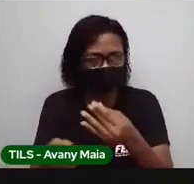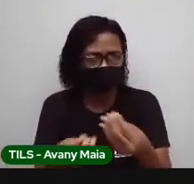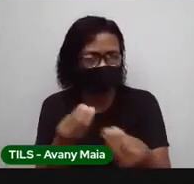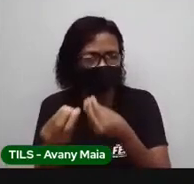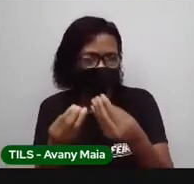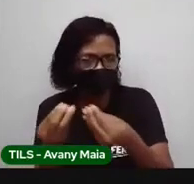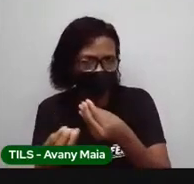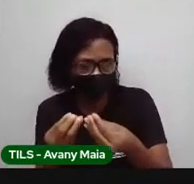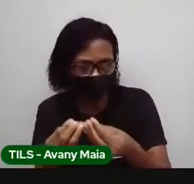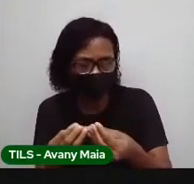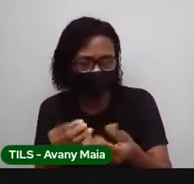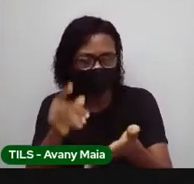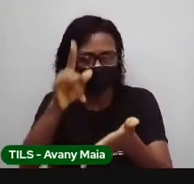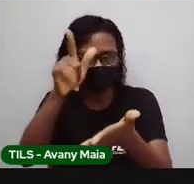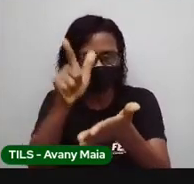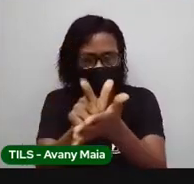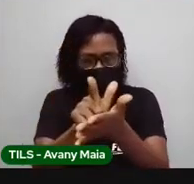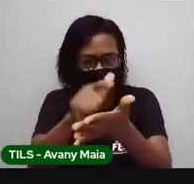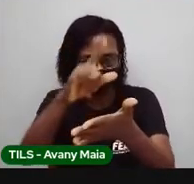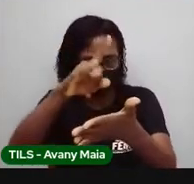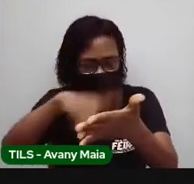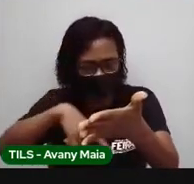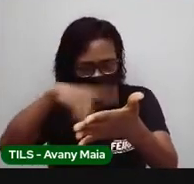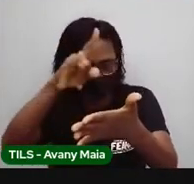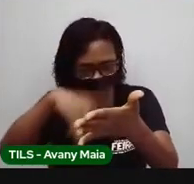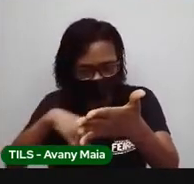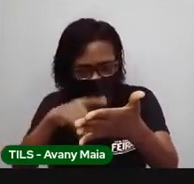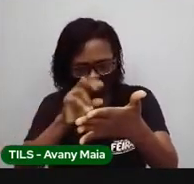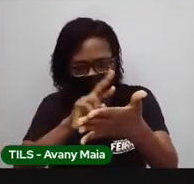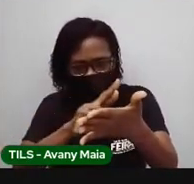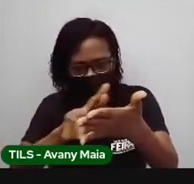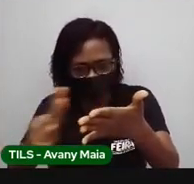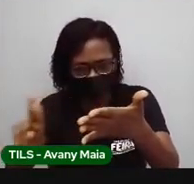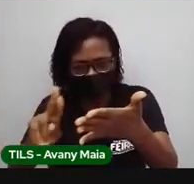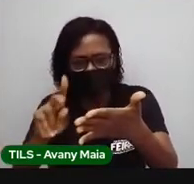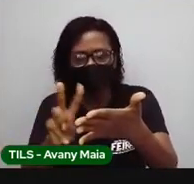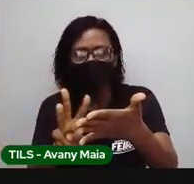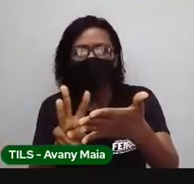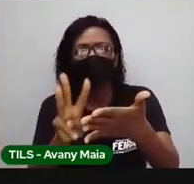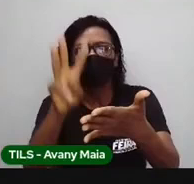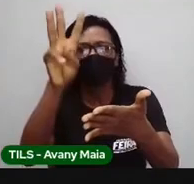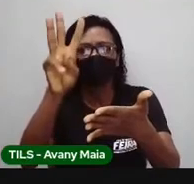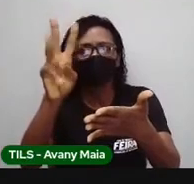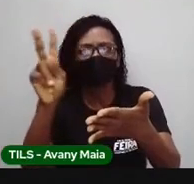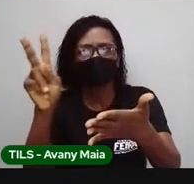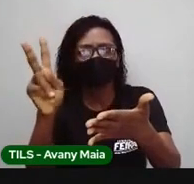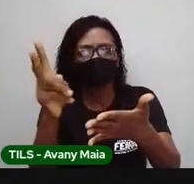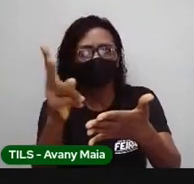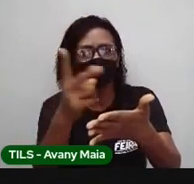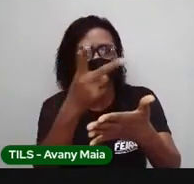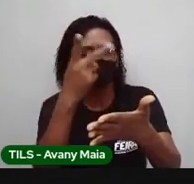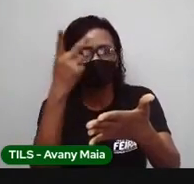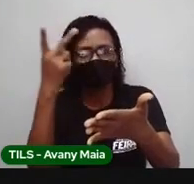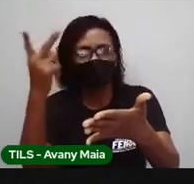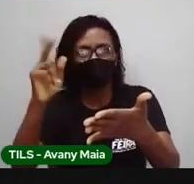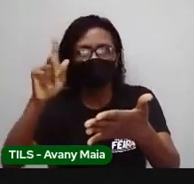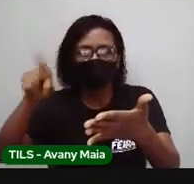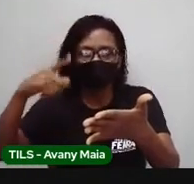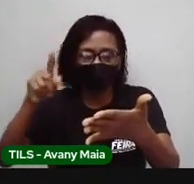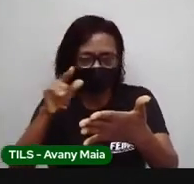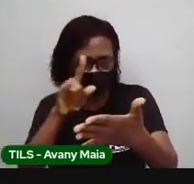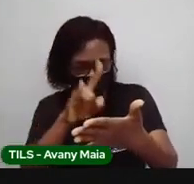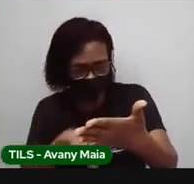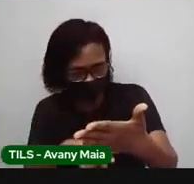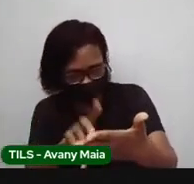consumo vem em watt hora, WH. Só que quando você vai para a sua conta de